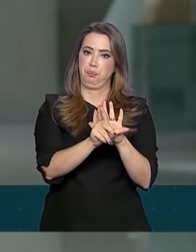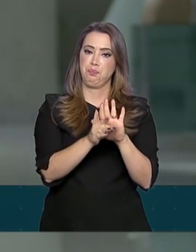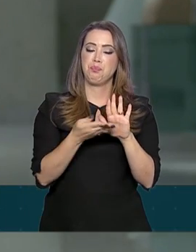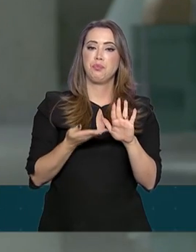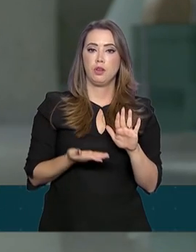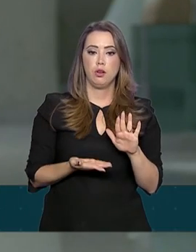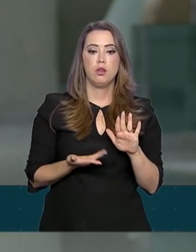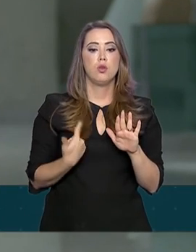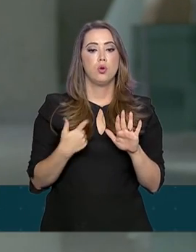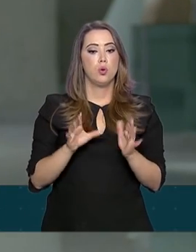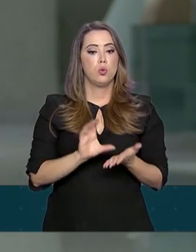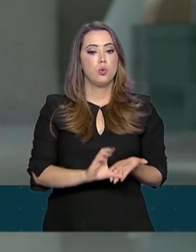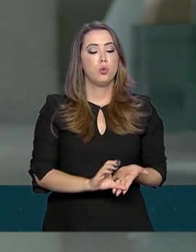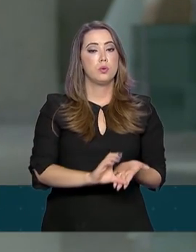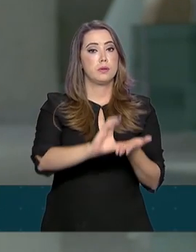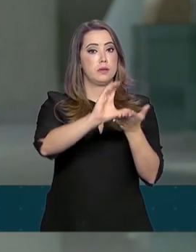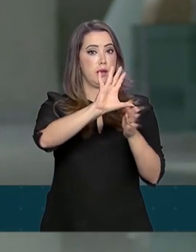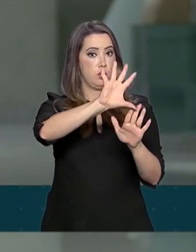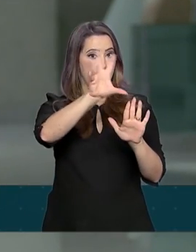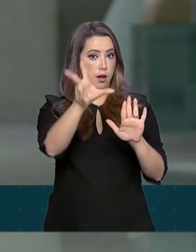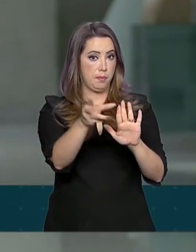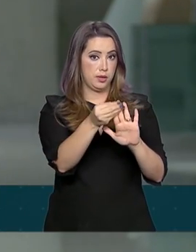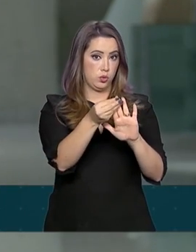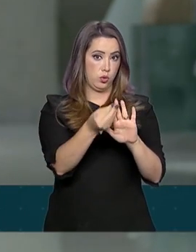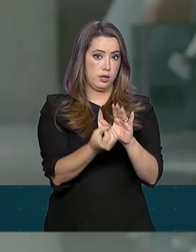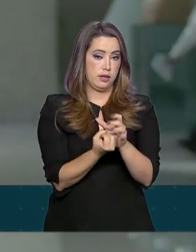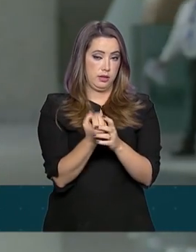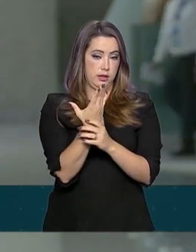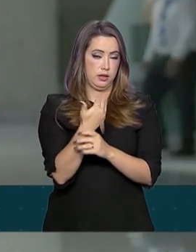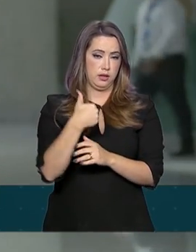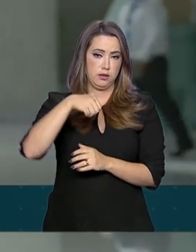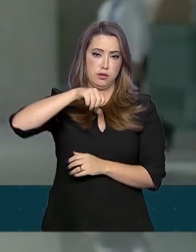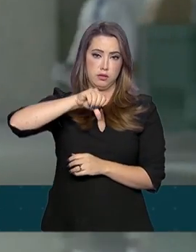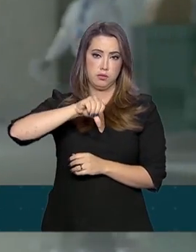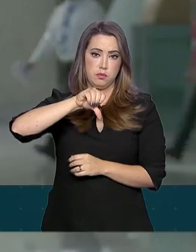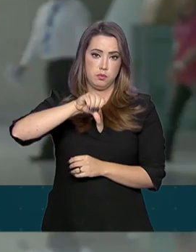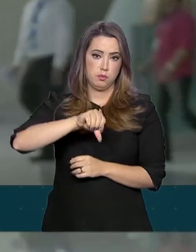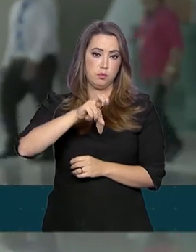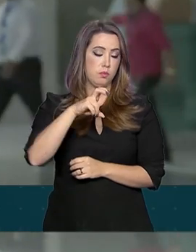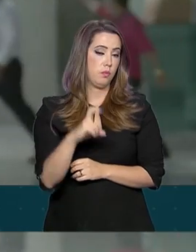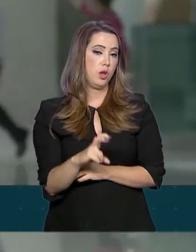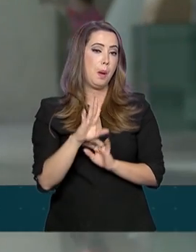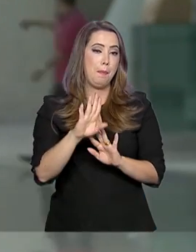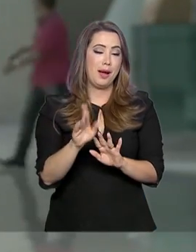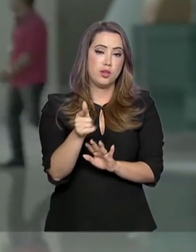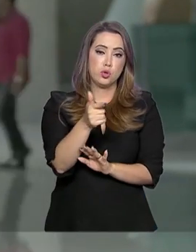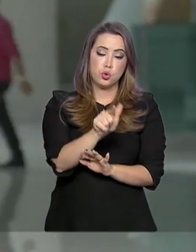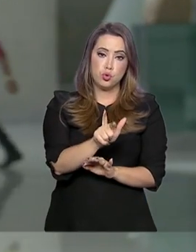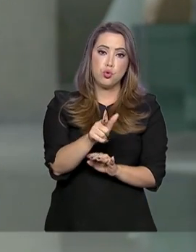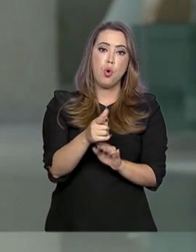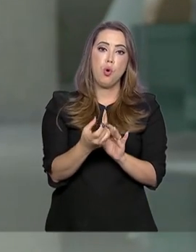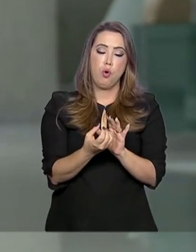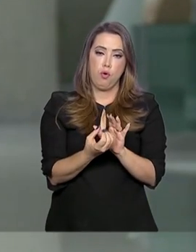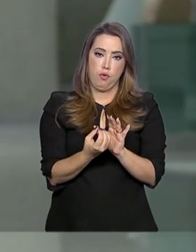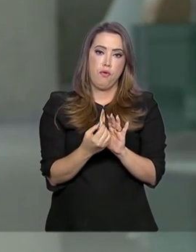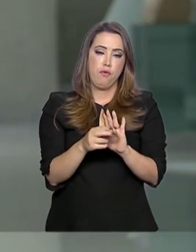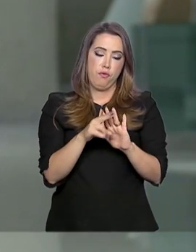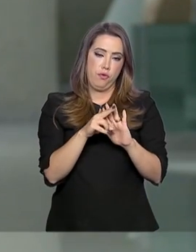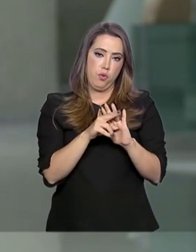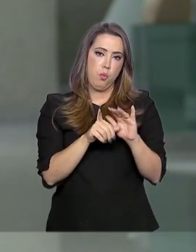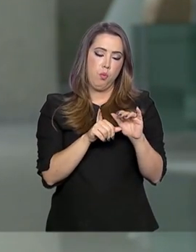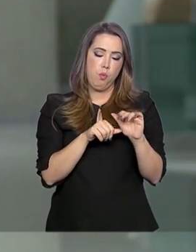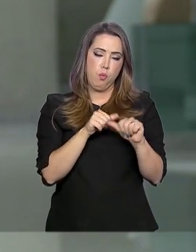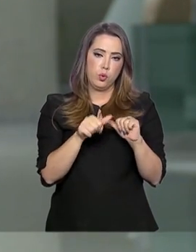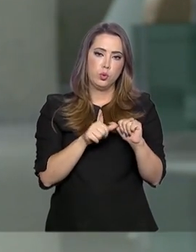Nacional da Amazônia Legal foi criado em 1995, mas foi reativado neste ano por decreto do